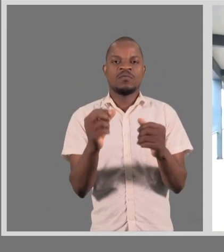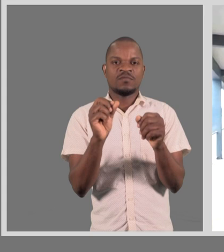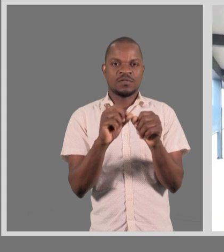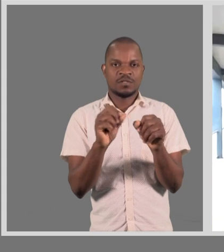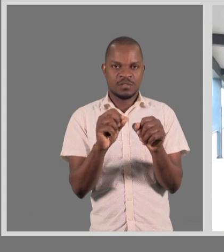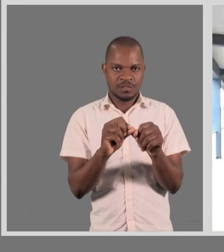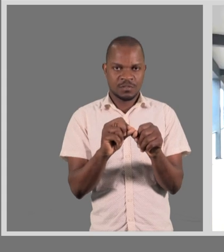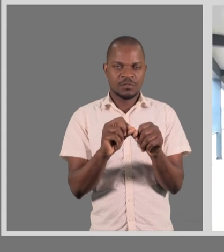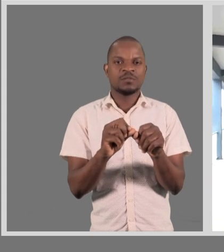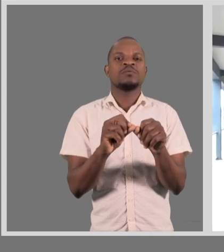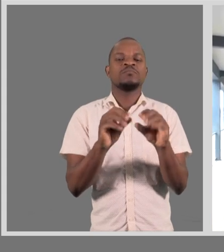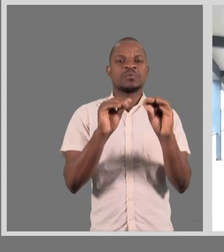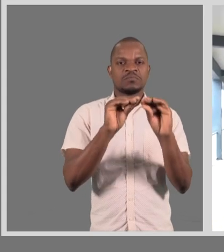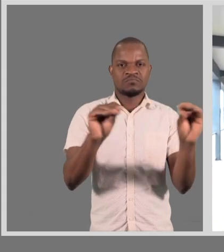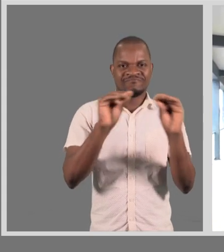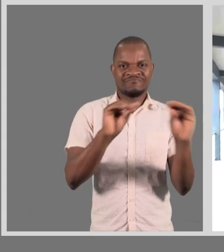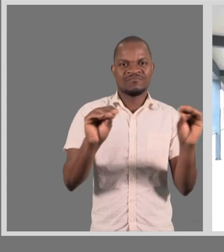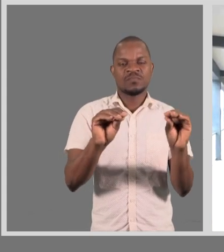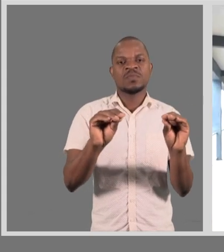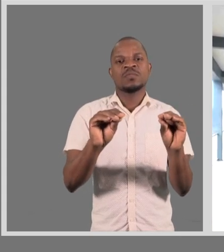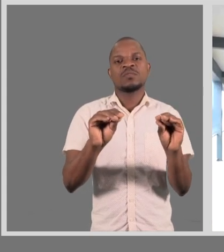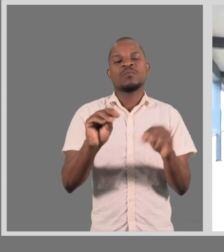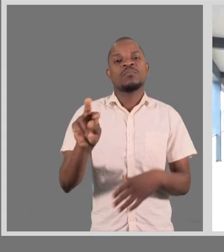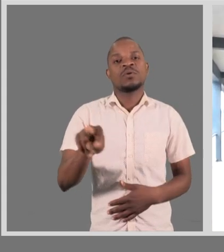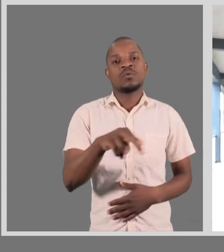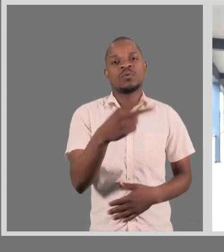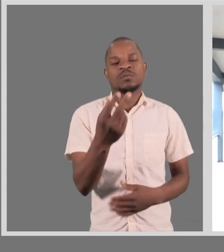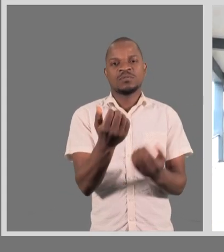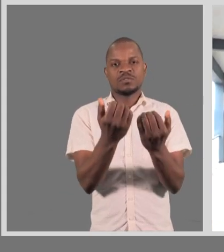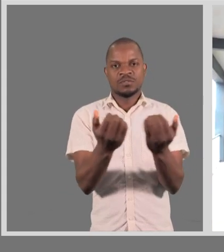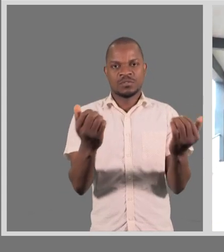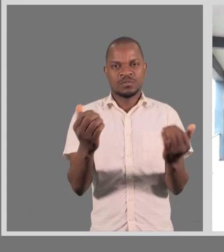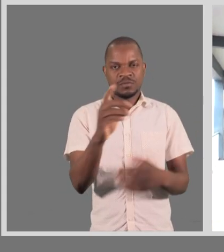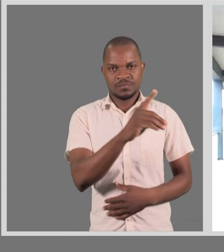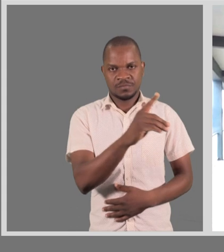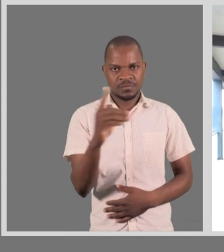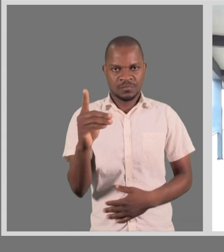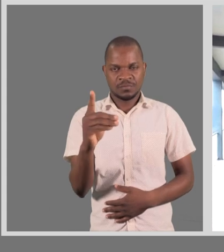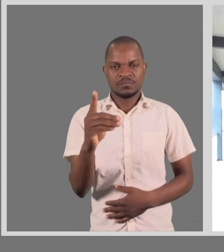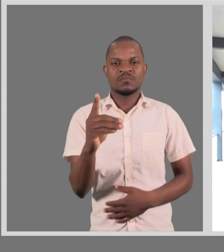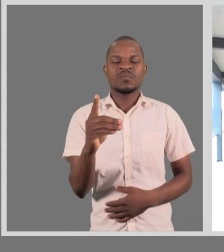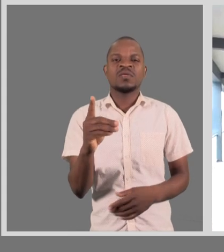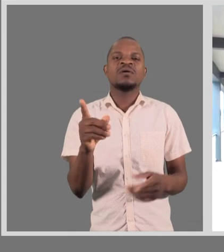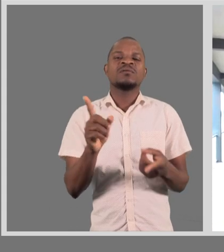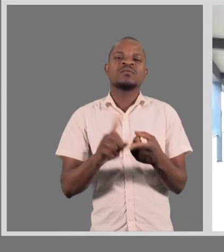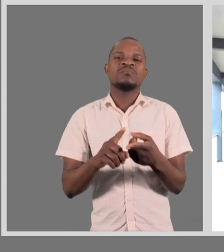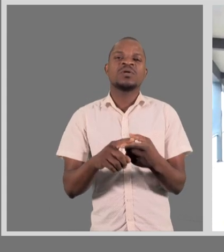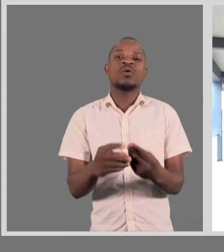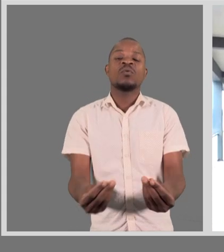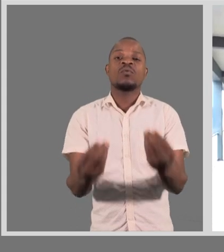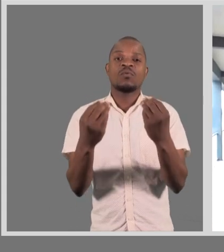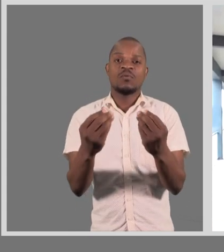as minhas práticas metodológicas, práticas sobre